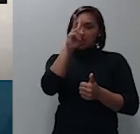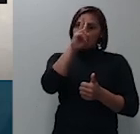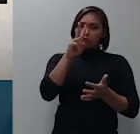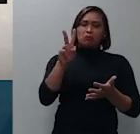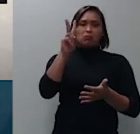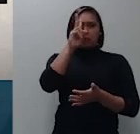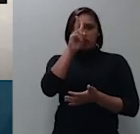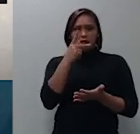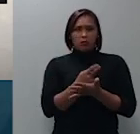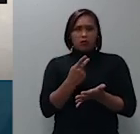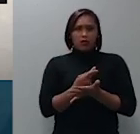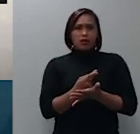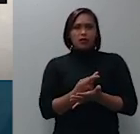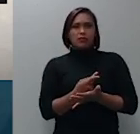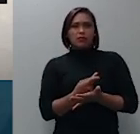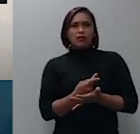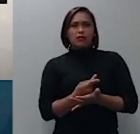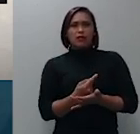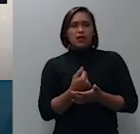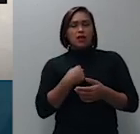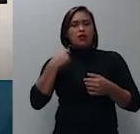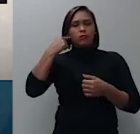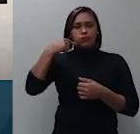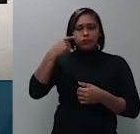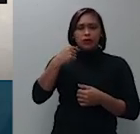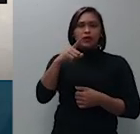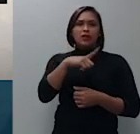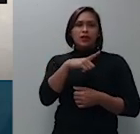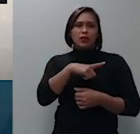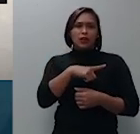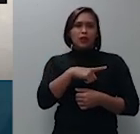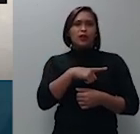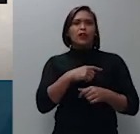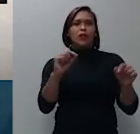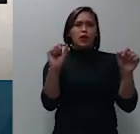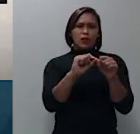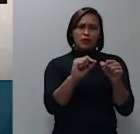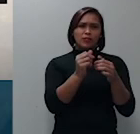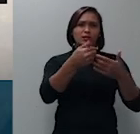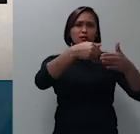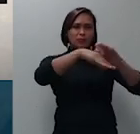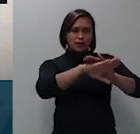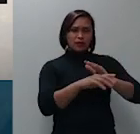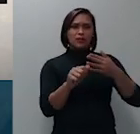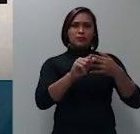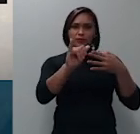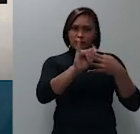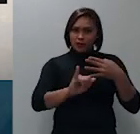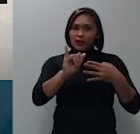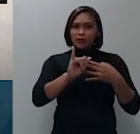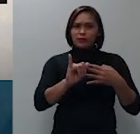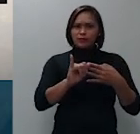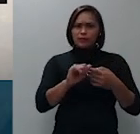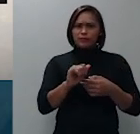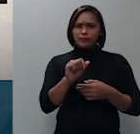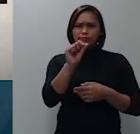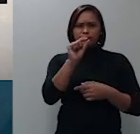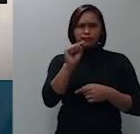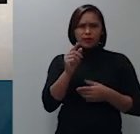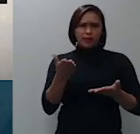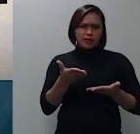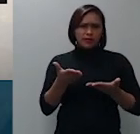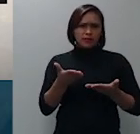eu sou advogado eu tenho que fazer a impugnação e fazer o agravo não depende da matéria que você